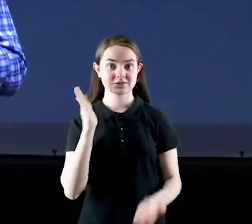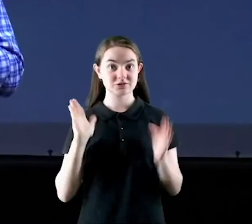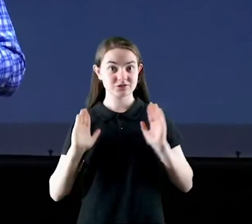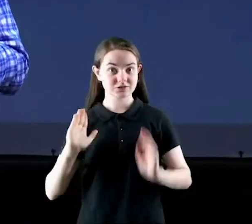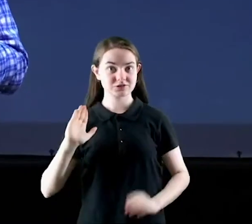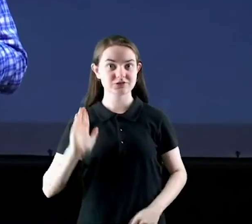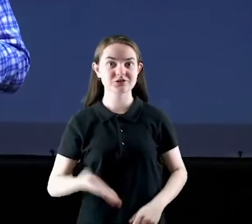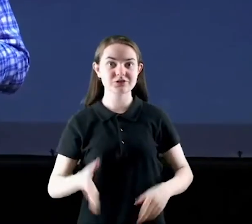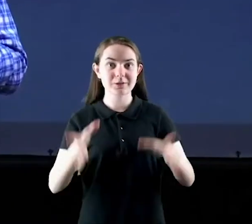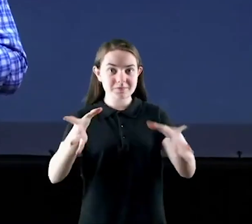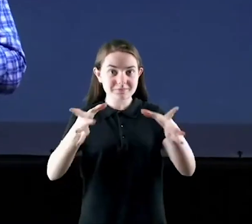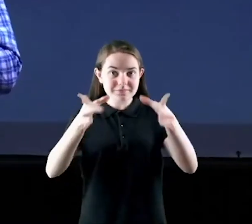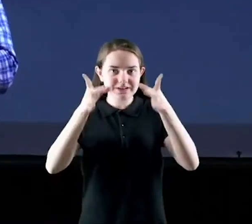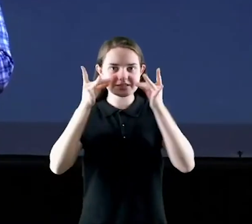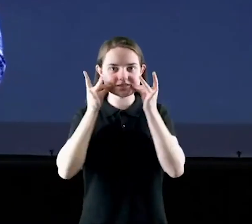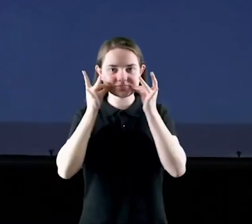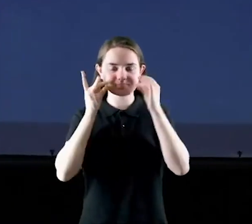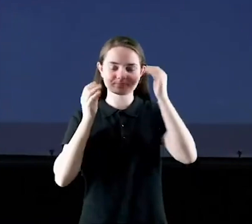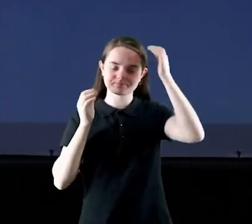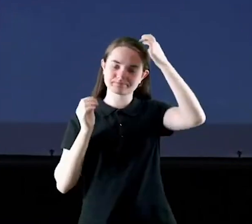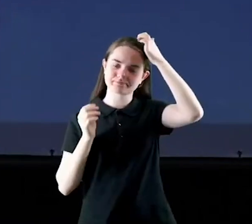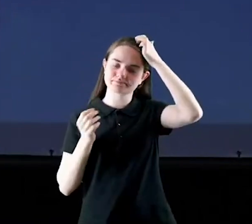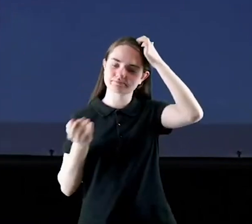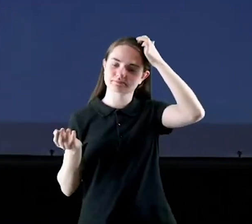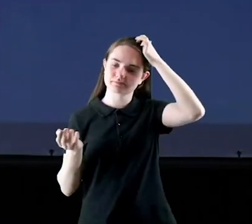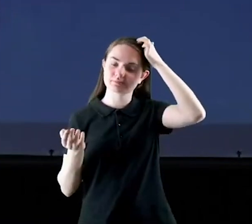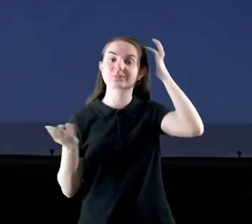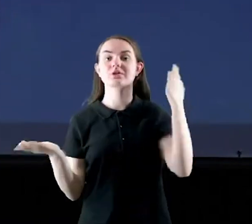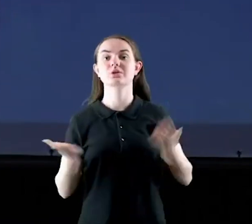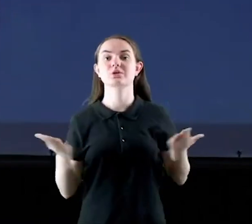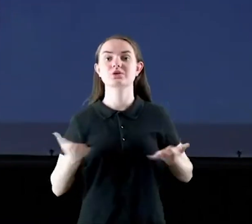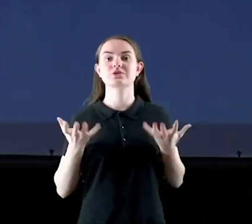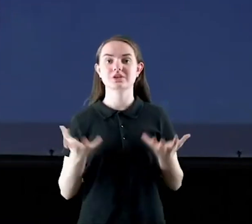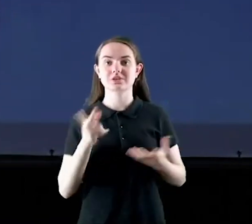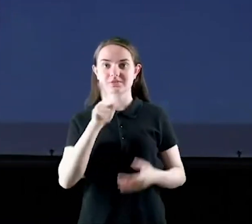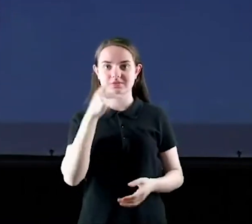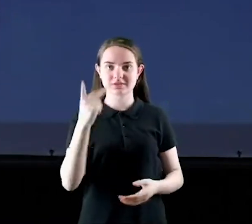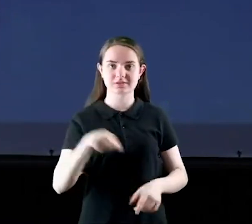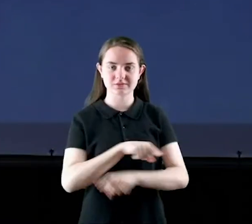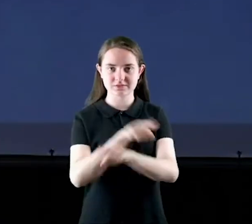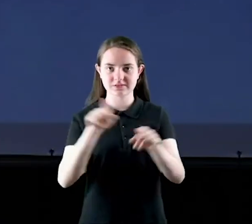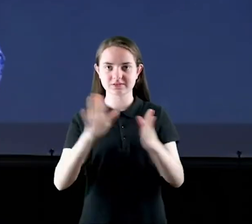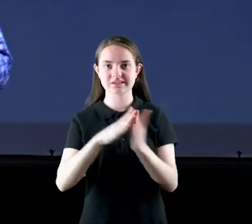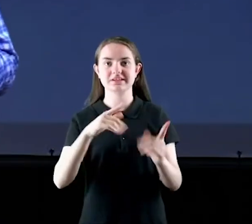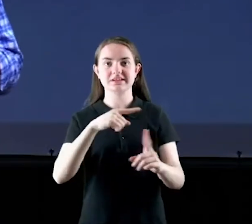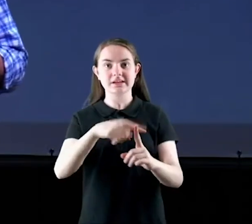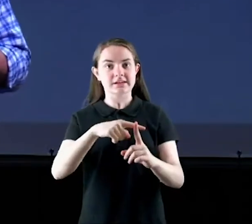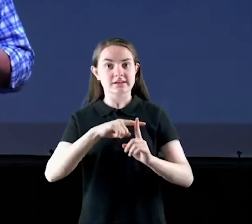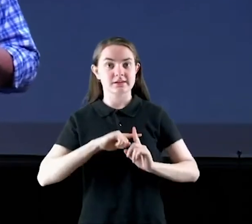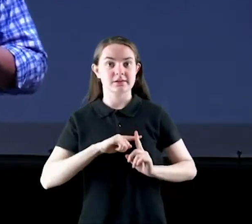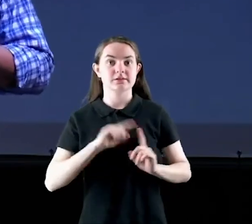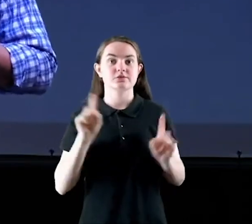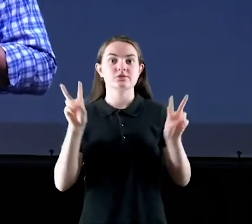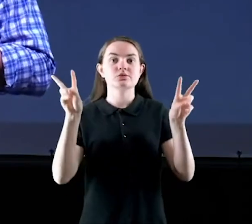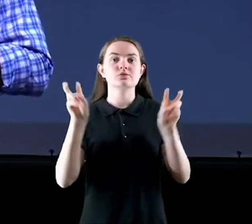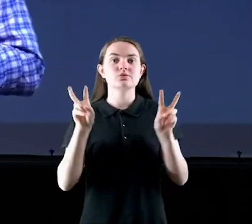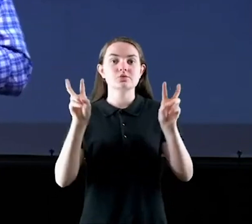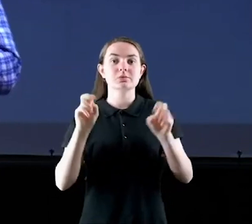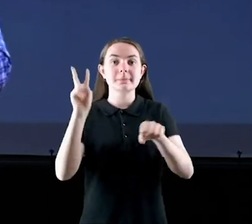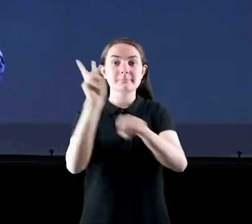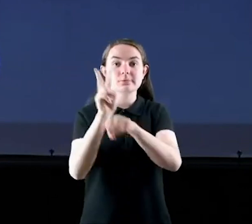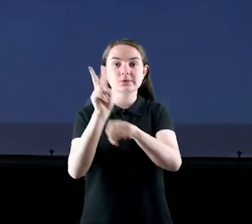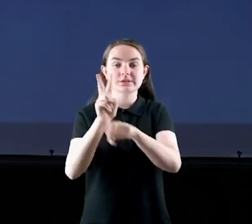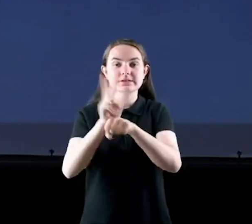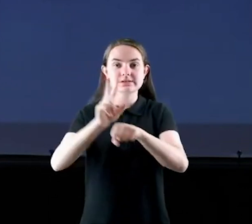quarta-feira e hoje eu quero falar com a igreja a respeito de proteção espiritual, o salmista